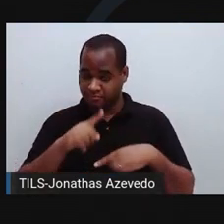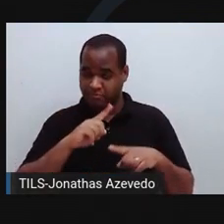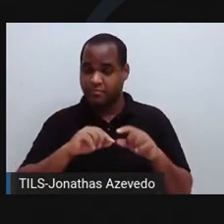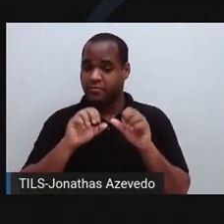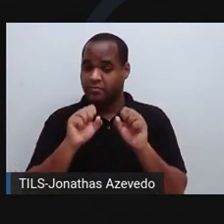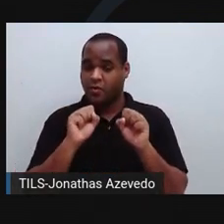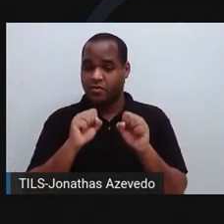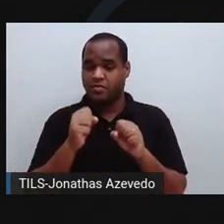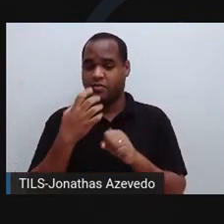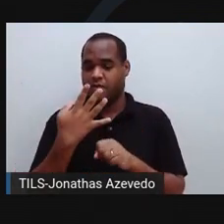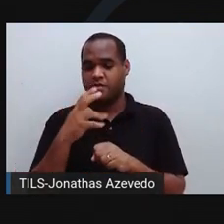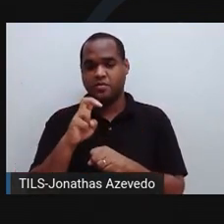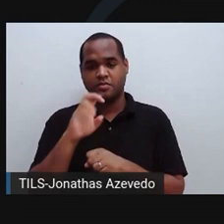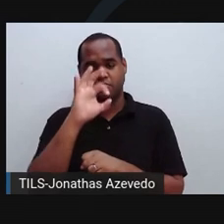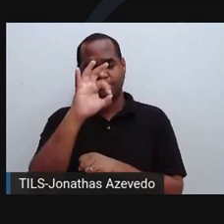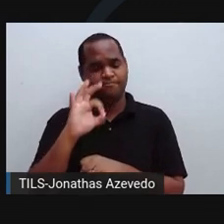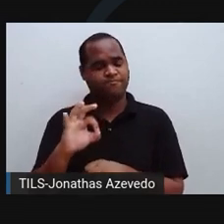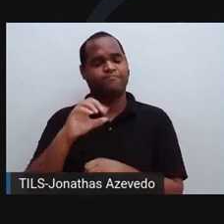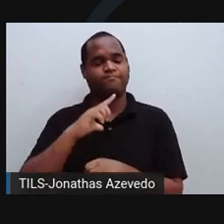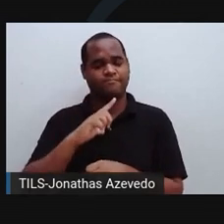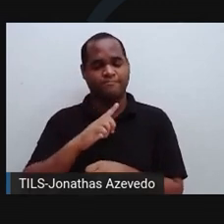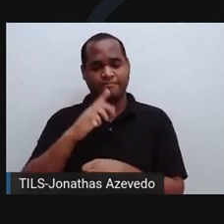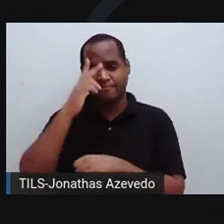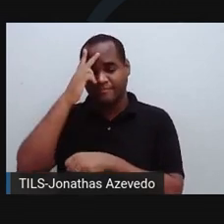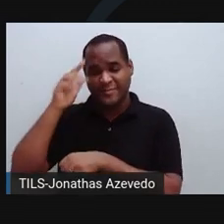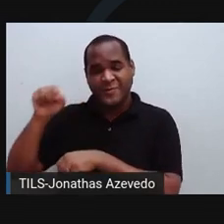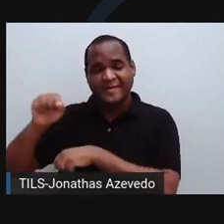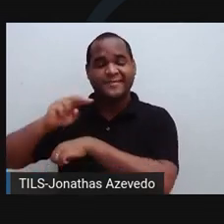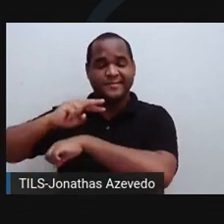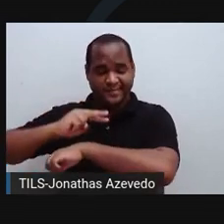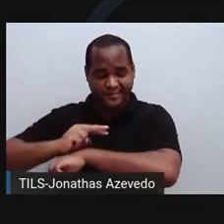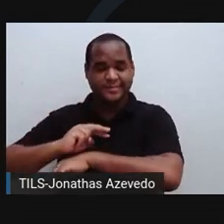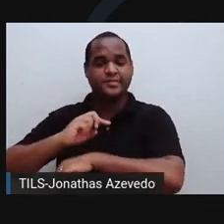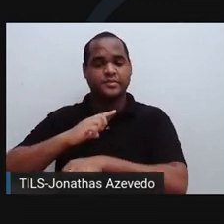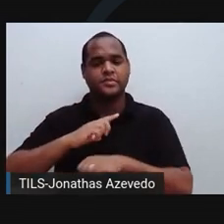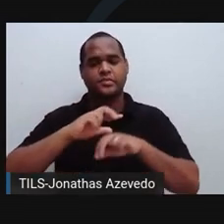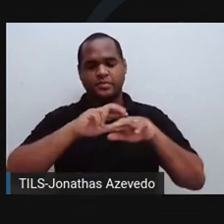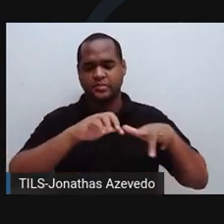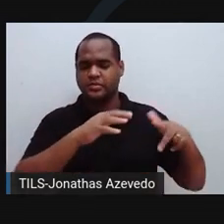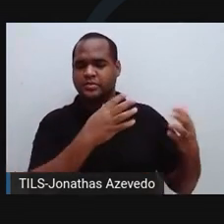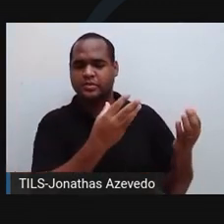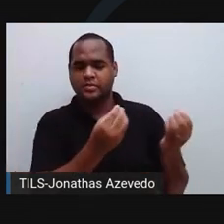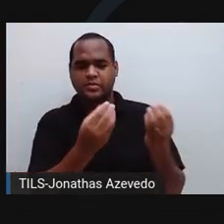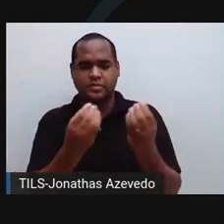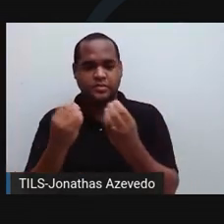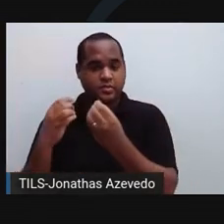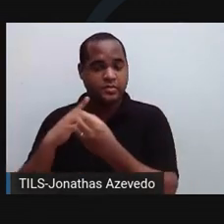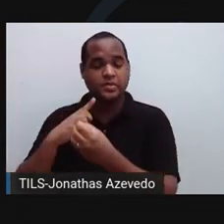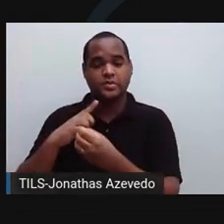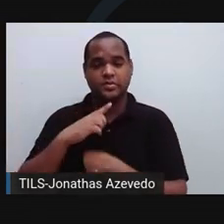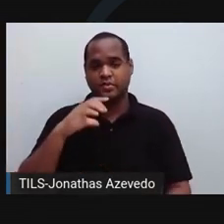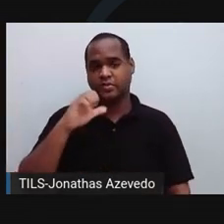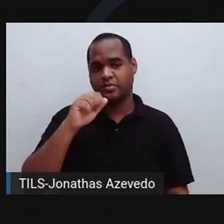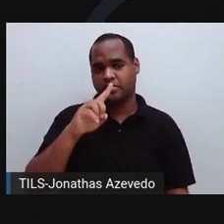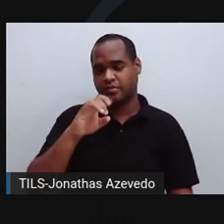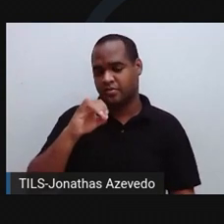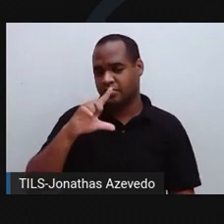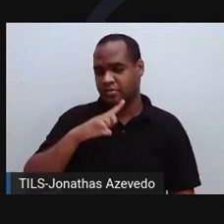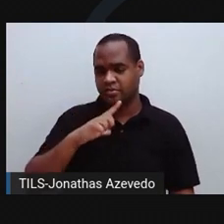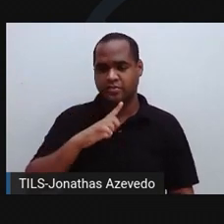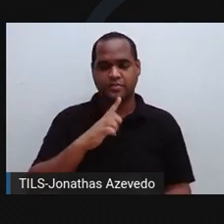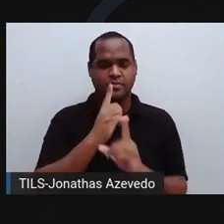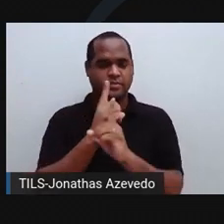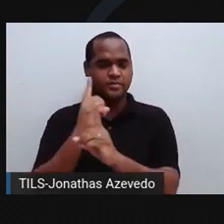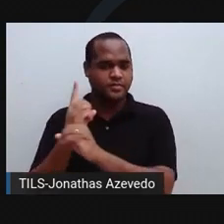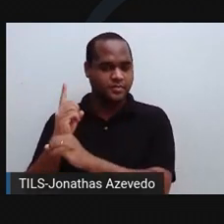45% dos pacientes infectados. Isso acontece também porque a maioria das cepas de Candida Aureis encontradas em pacientes se mostrou